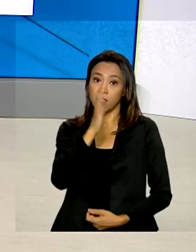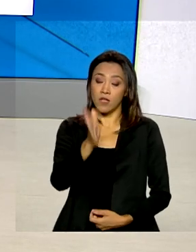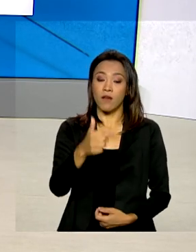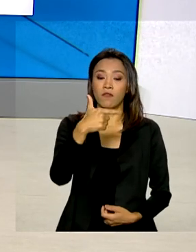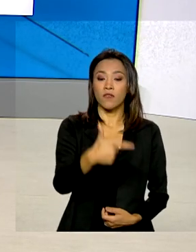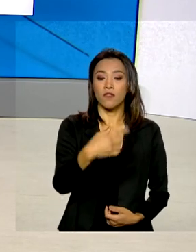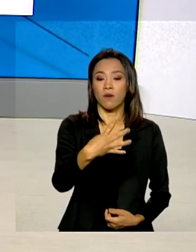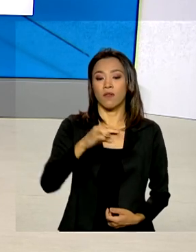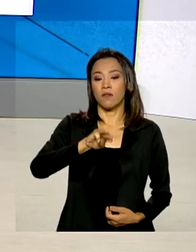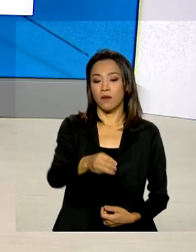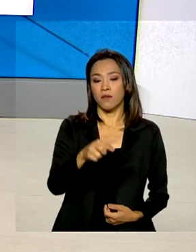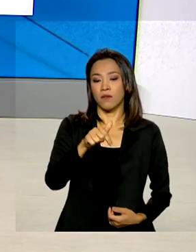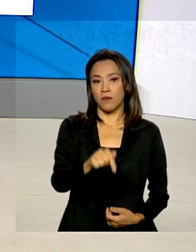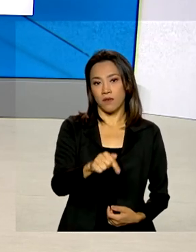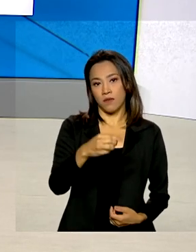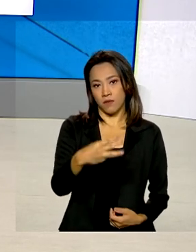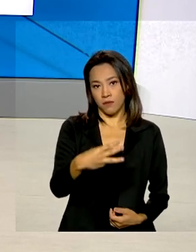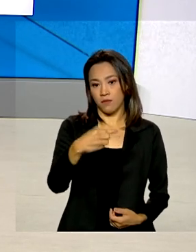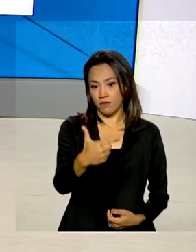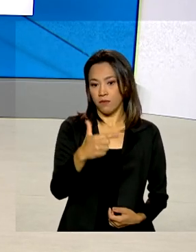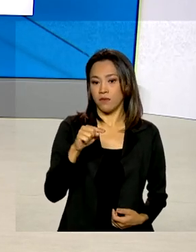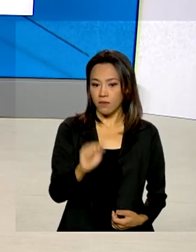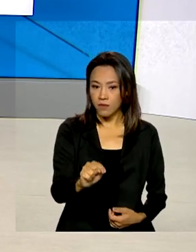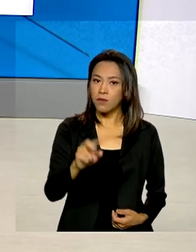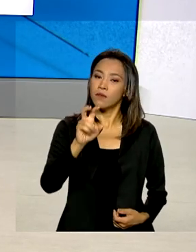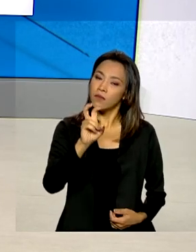.732.252.